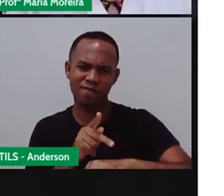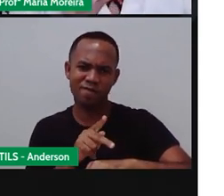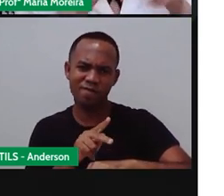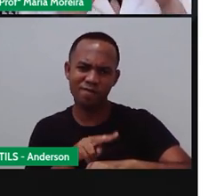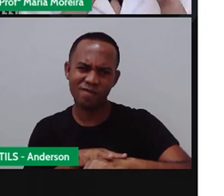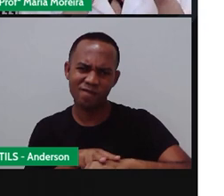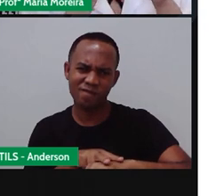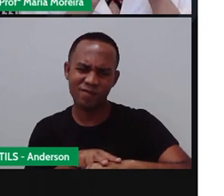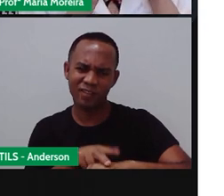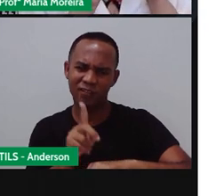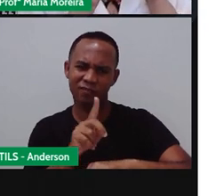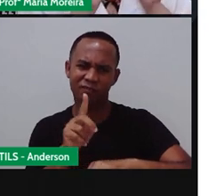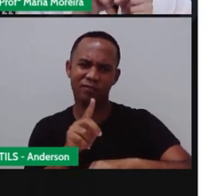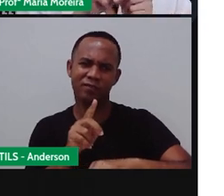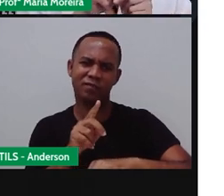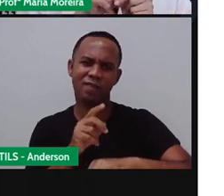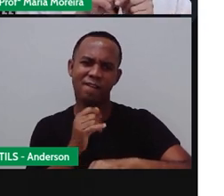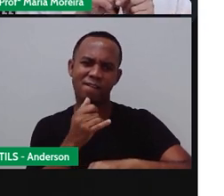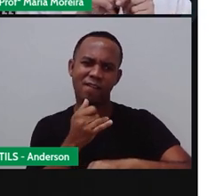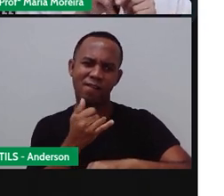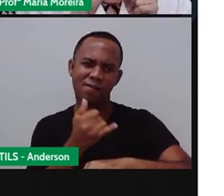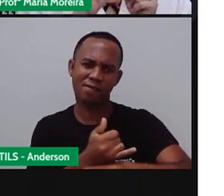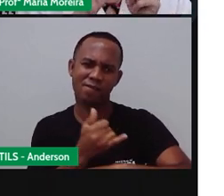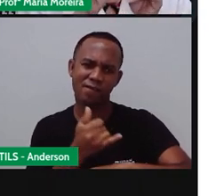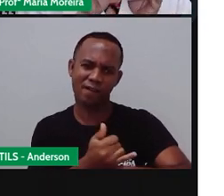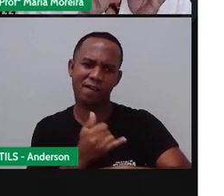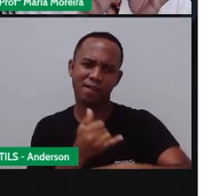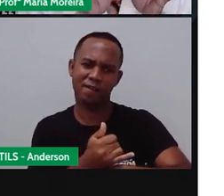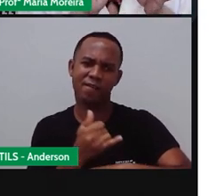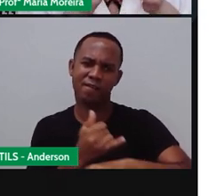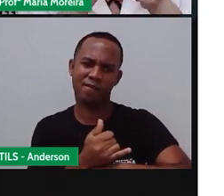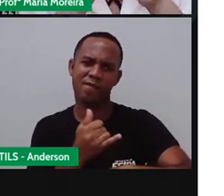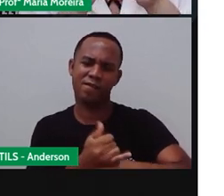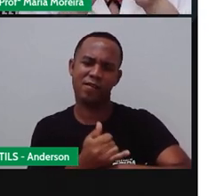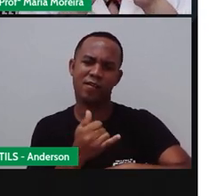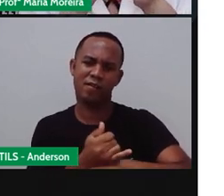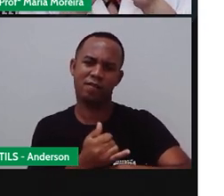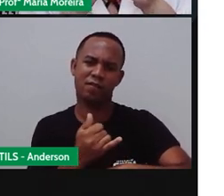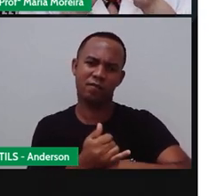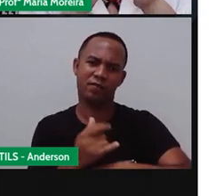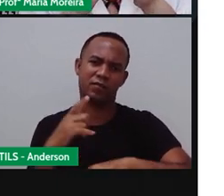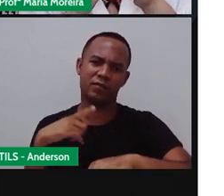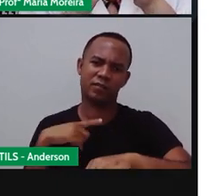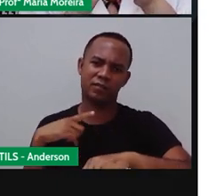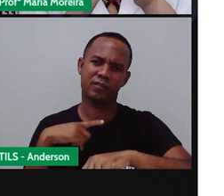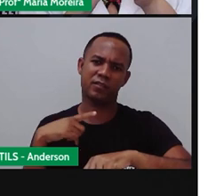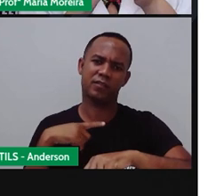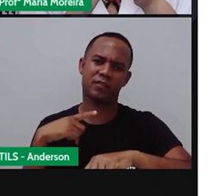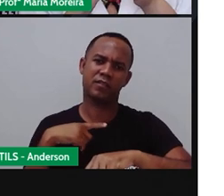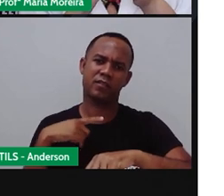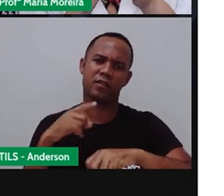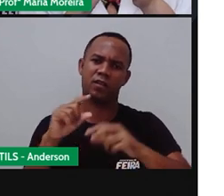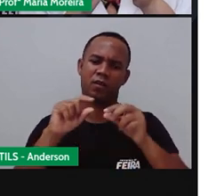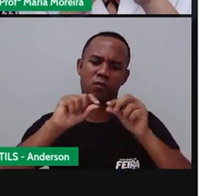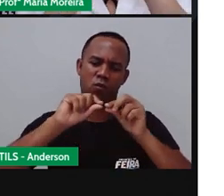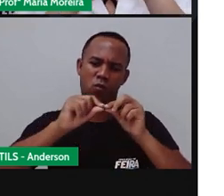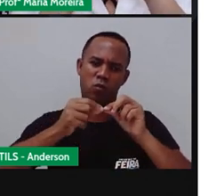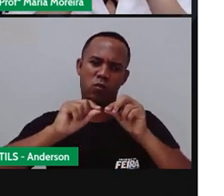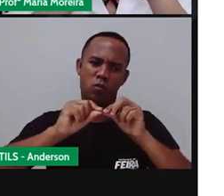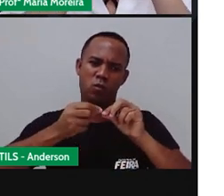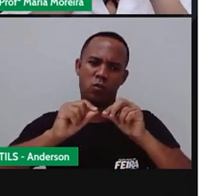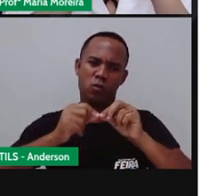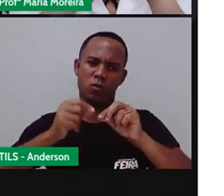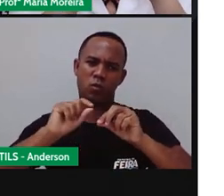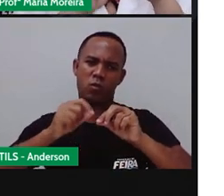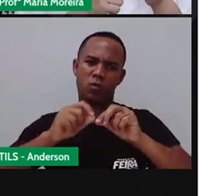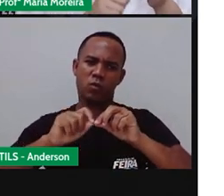corda. Ele não tinha o que a chama hoje de pilha nem de bateria. Ele tinha uma engrenagenzinha que você precisava da corda. E